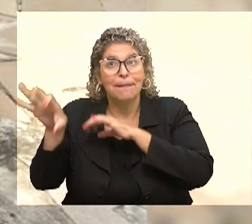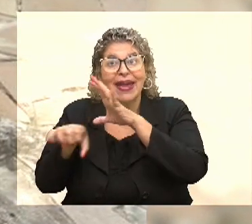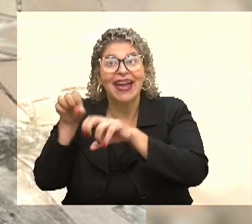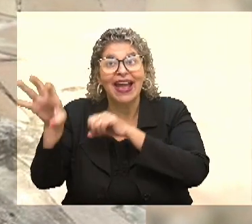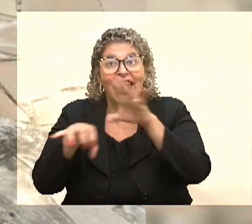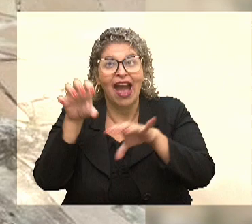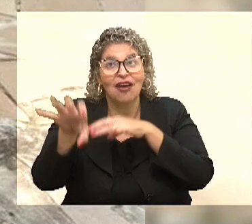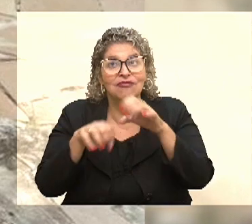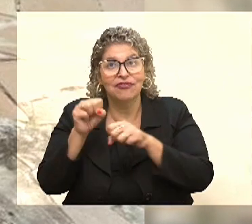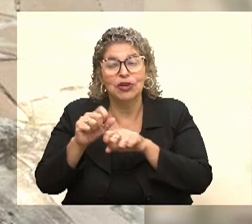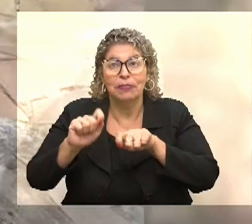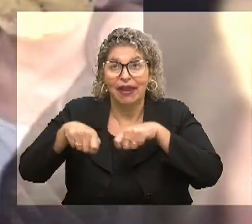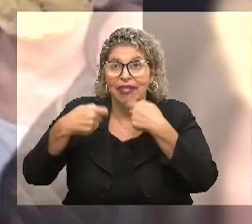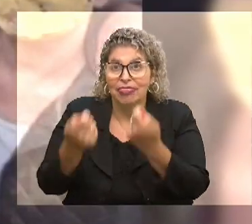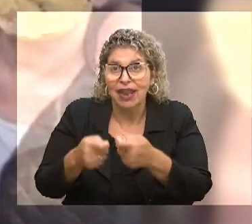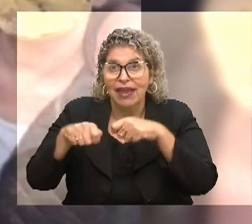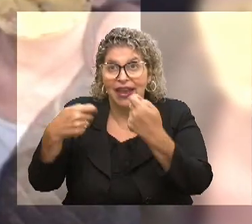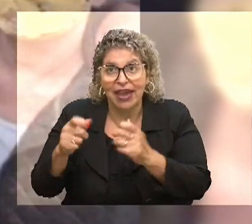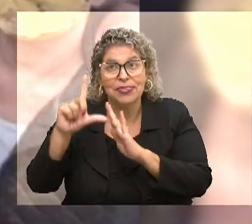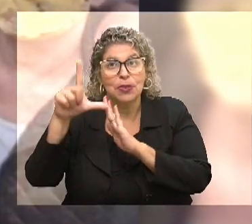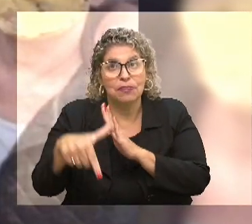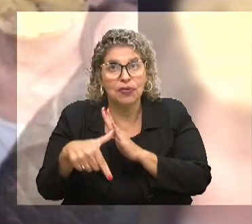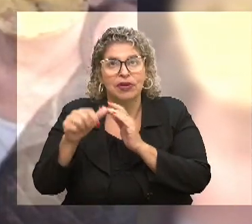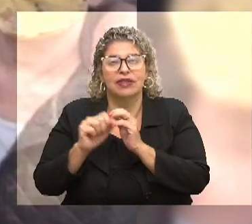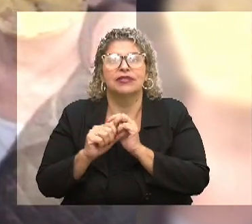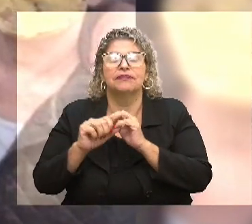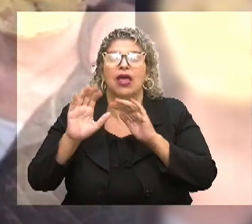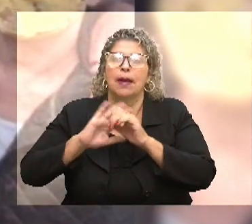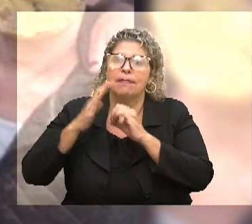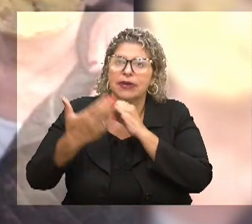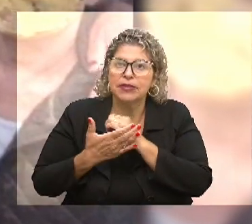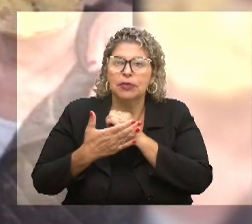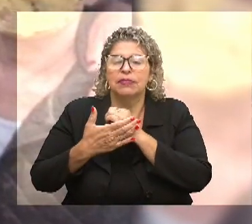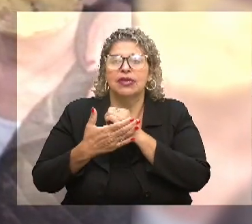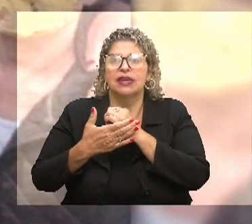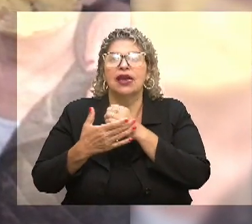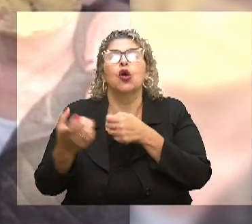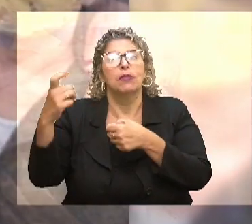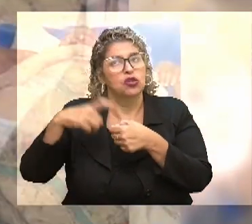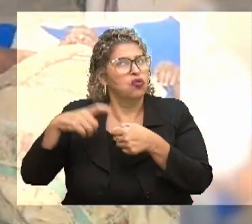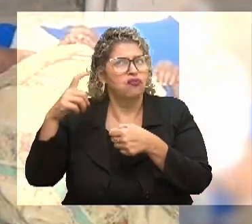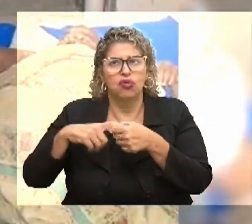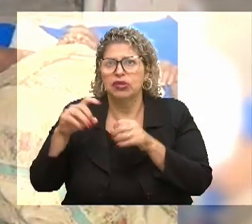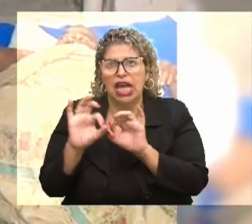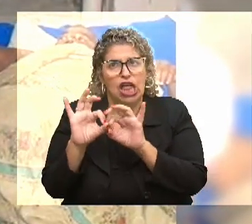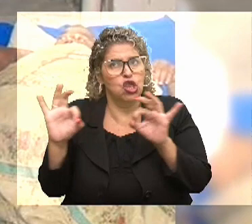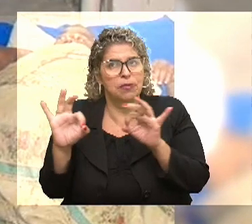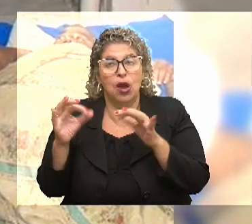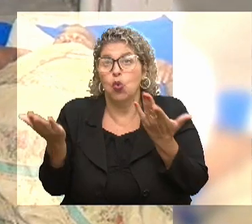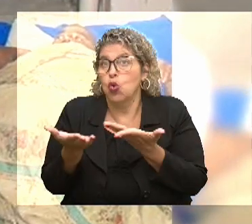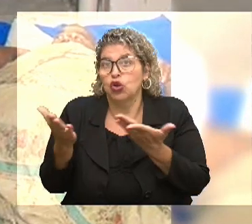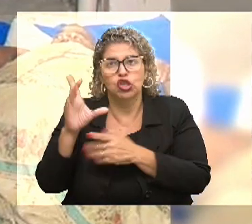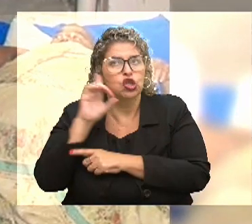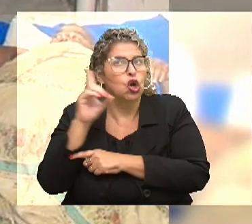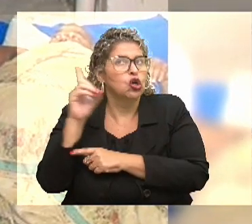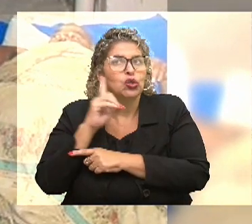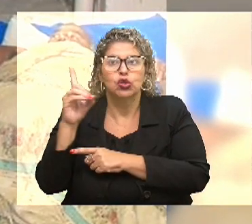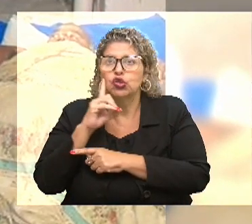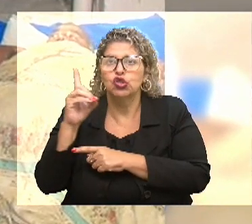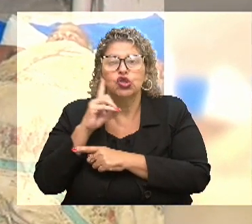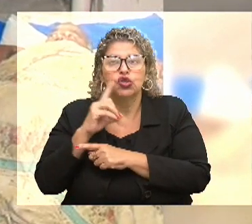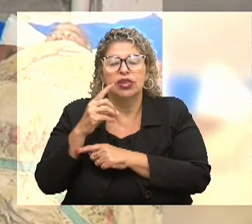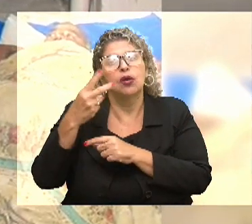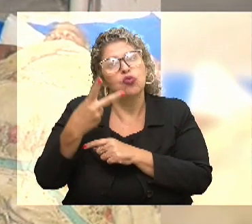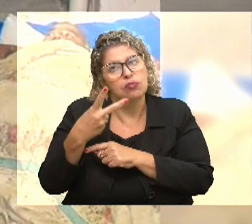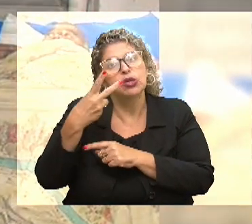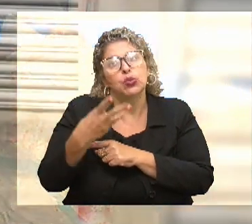pessoas para entregar. Com o tempo, a pandemia foi evoluindo, os compromissos começaram a voltar. Eu não consigo mais entregar todos os dias, mas o mínimo uma, duas